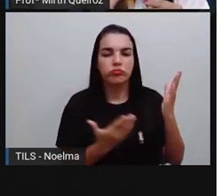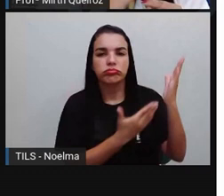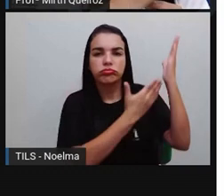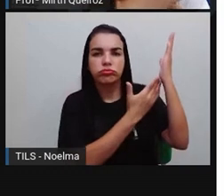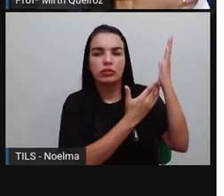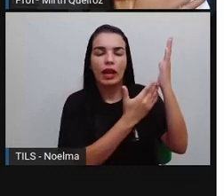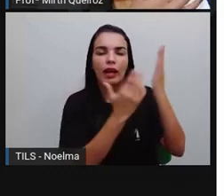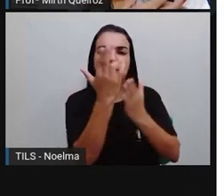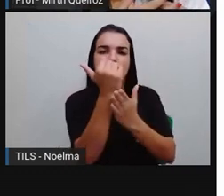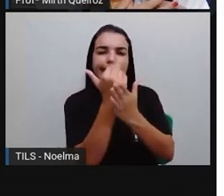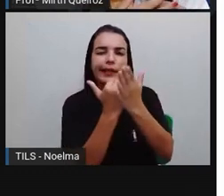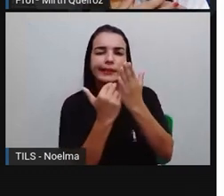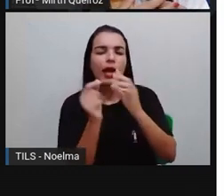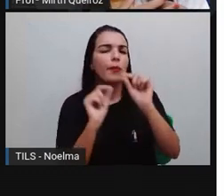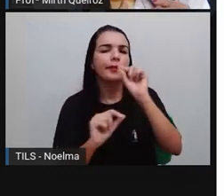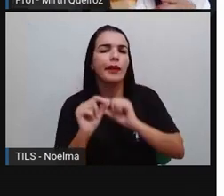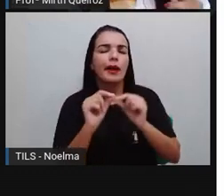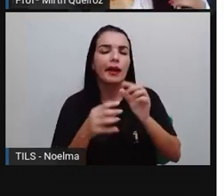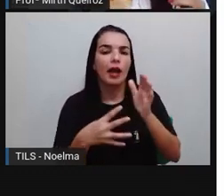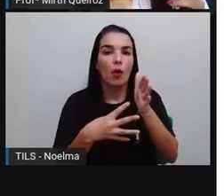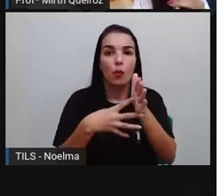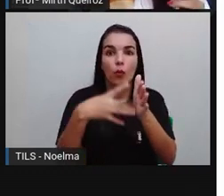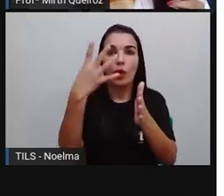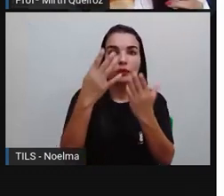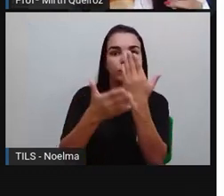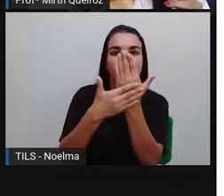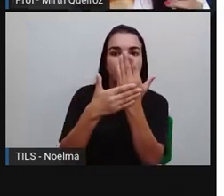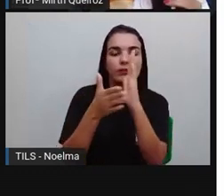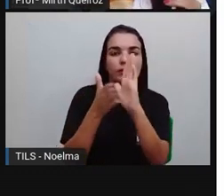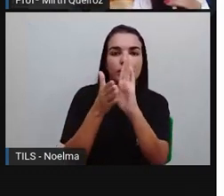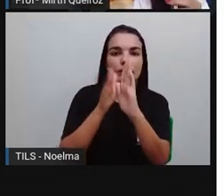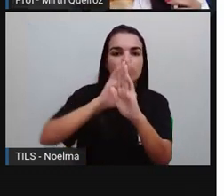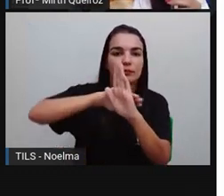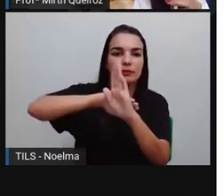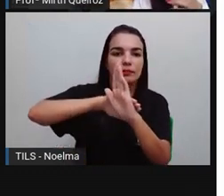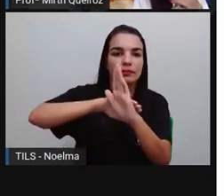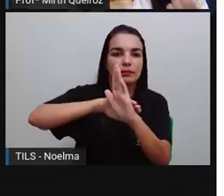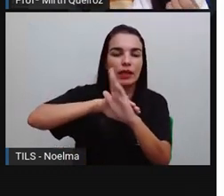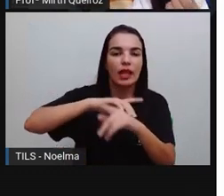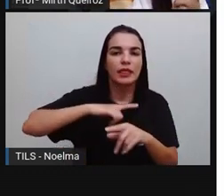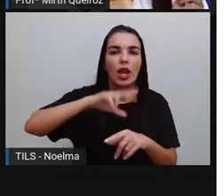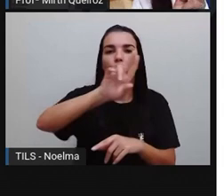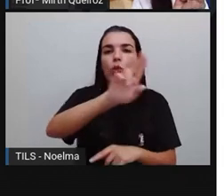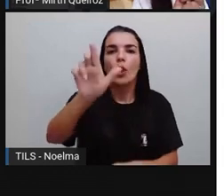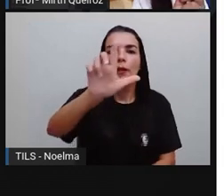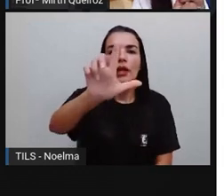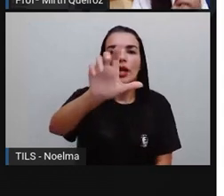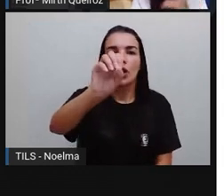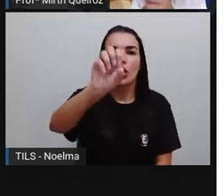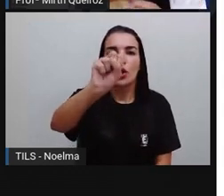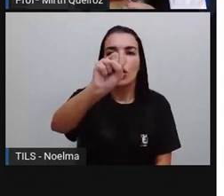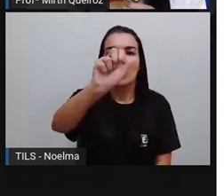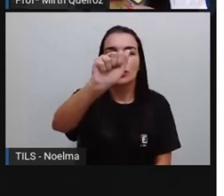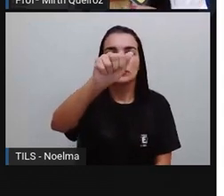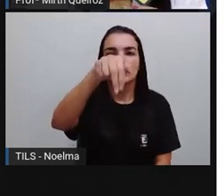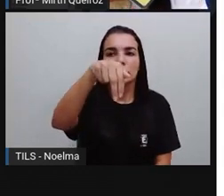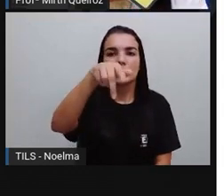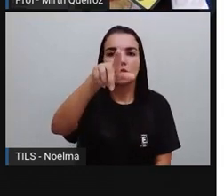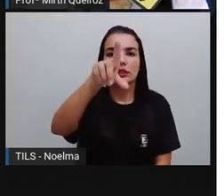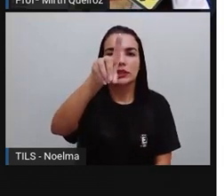apresenta aqui quatro lados e ela é chamada de losango. De losango, essa figura aqui.